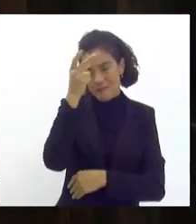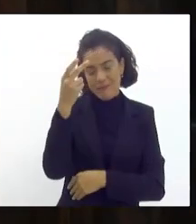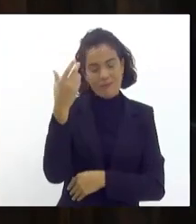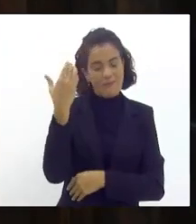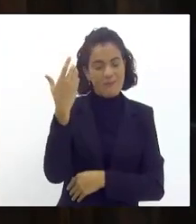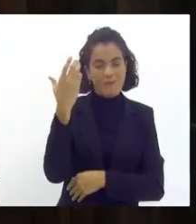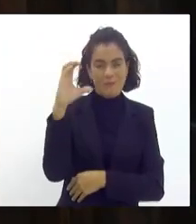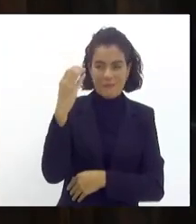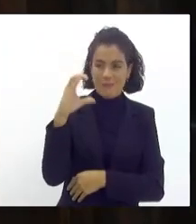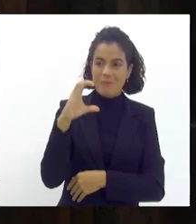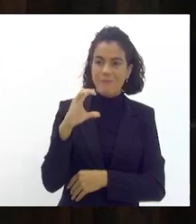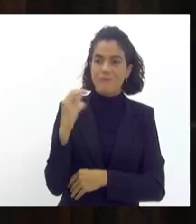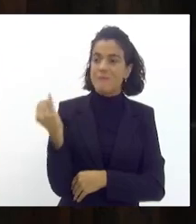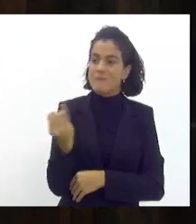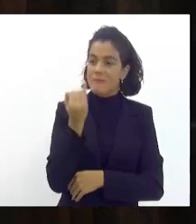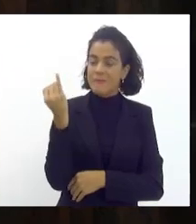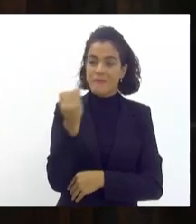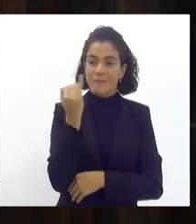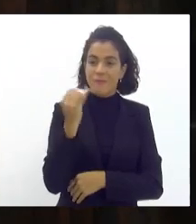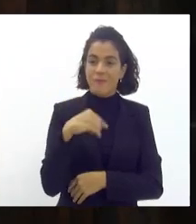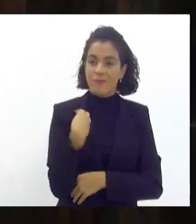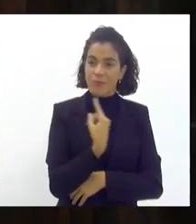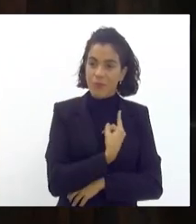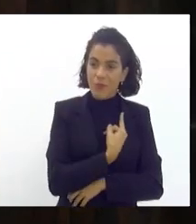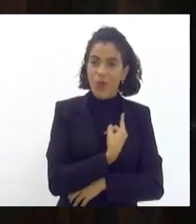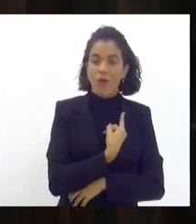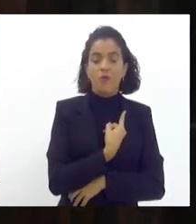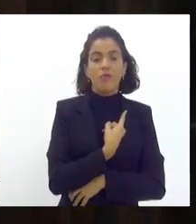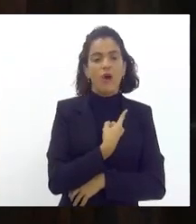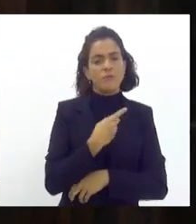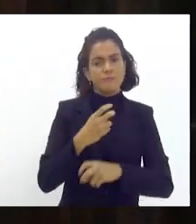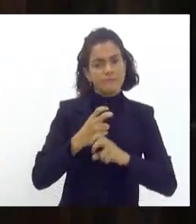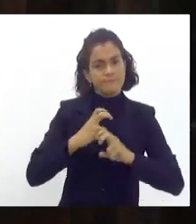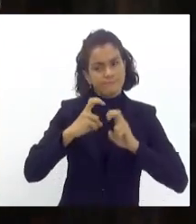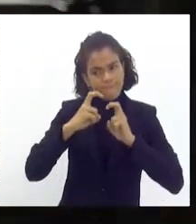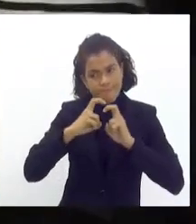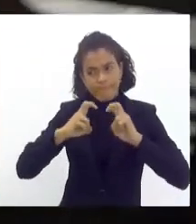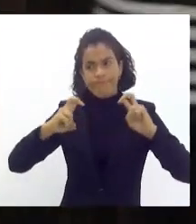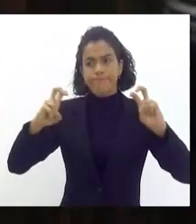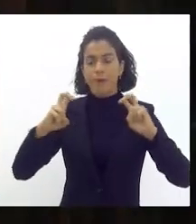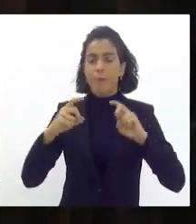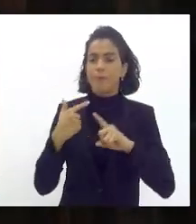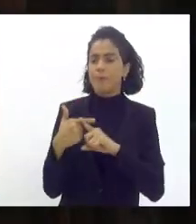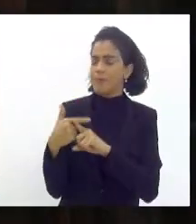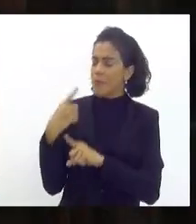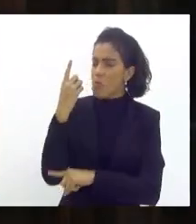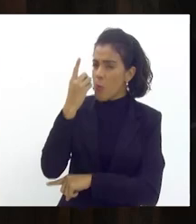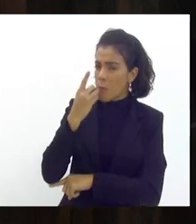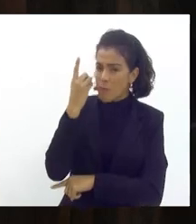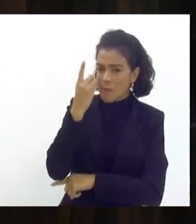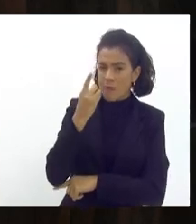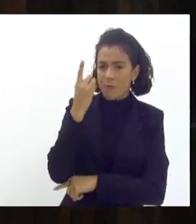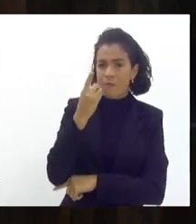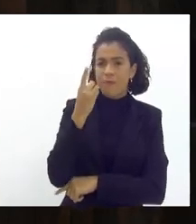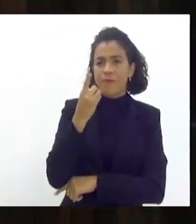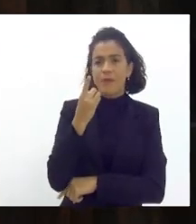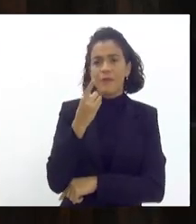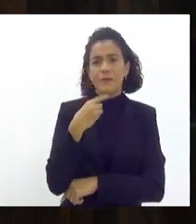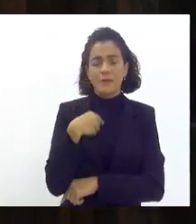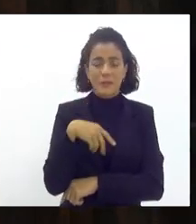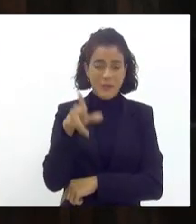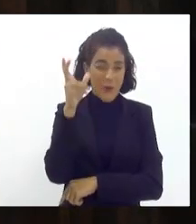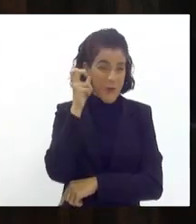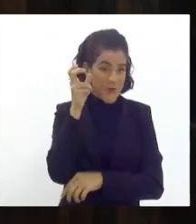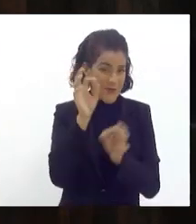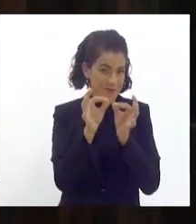que nós façamos ter voz porque deputado há muito eu já ouvi essa